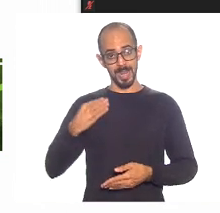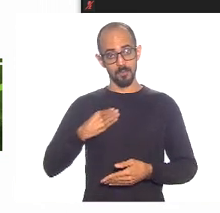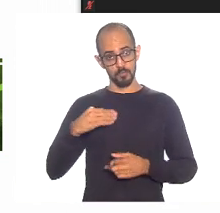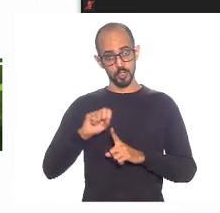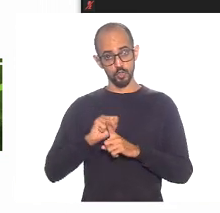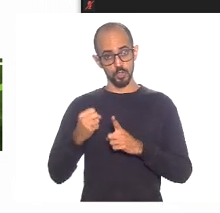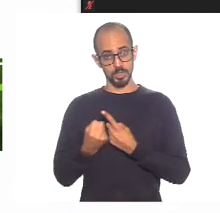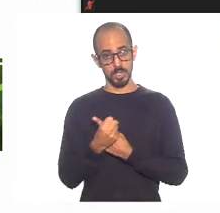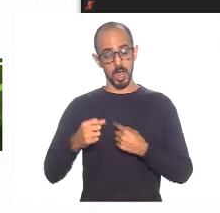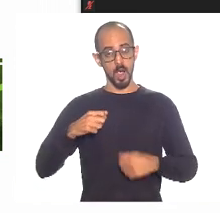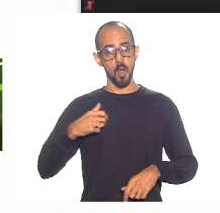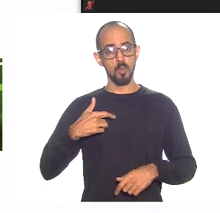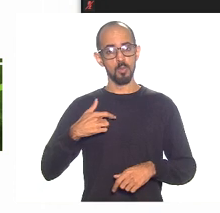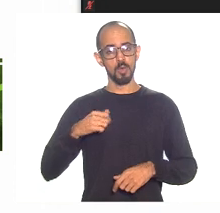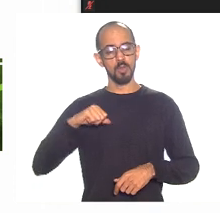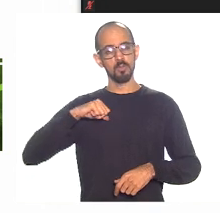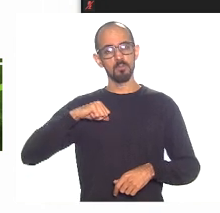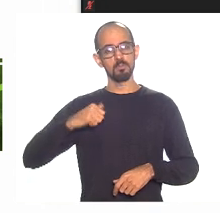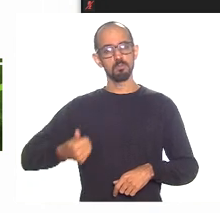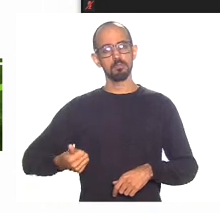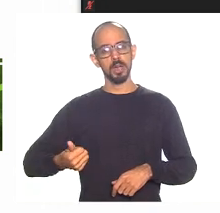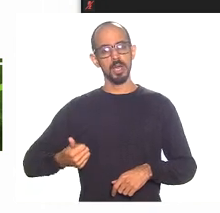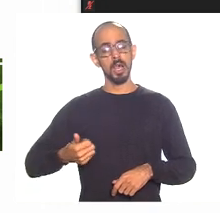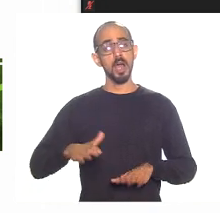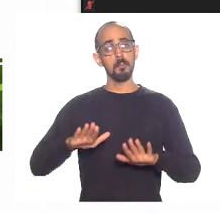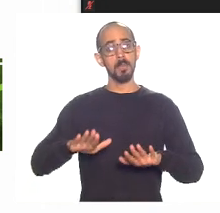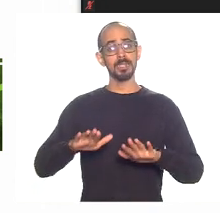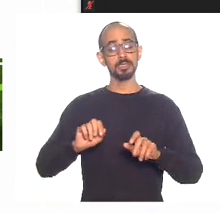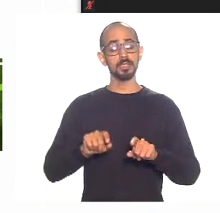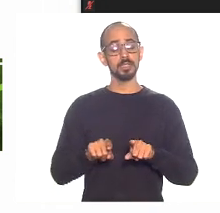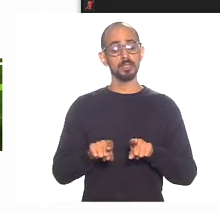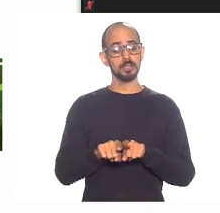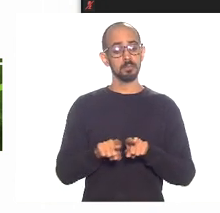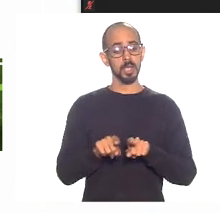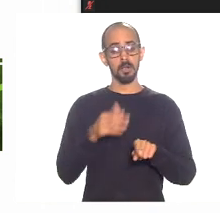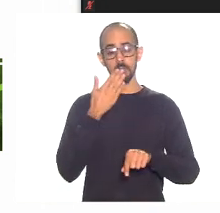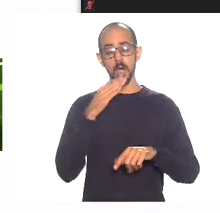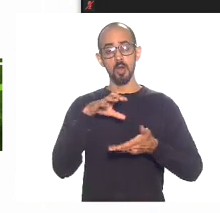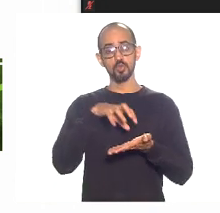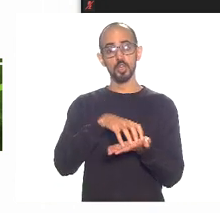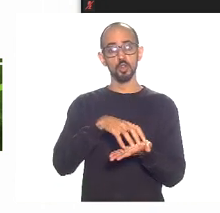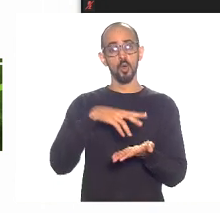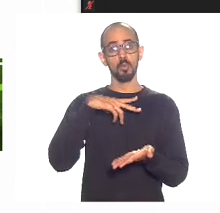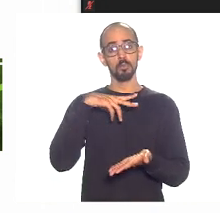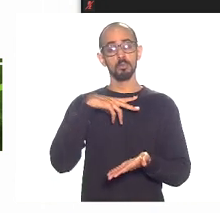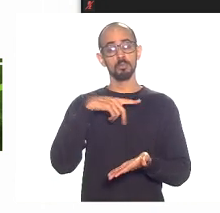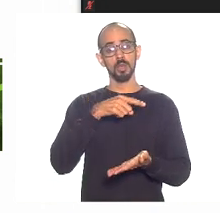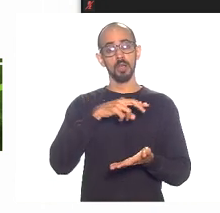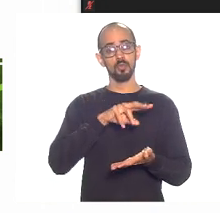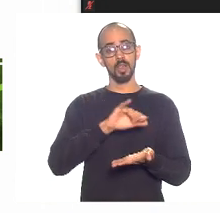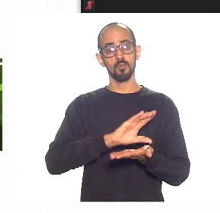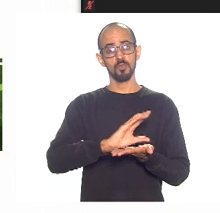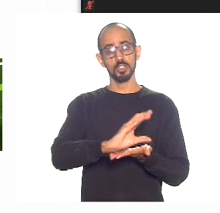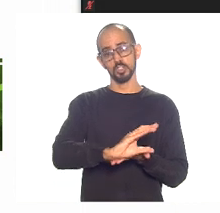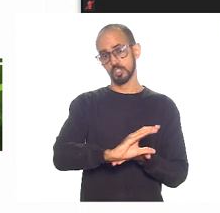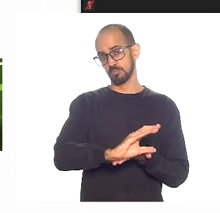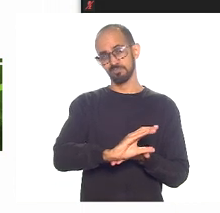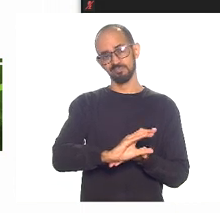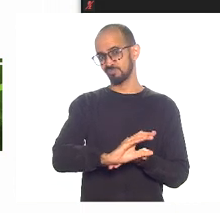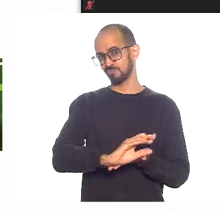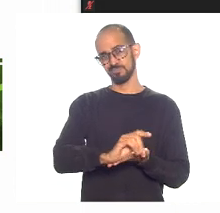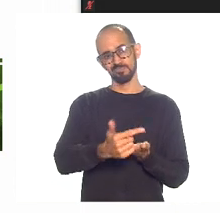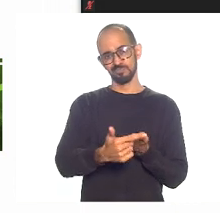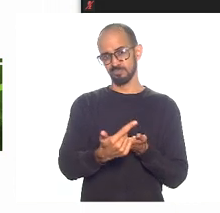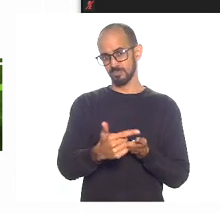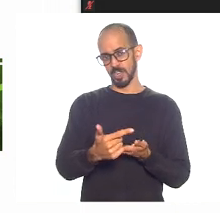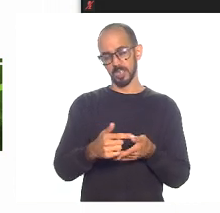ativa a economia. Quer dizer, qual é o setor privado, qual é o significativo que vai investir nessa incerteza? Então, o setor público